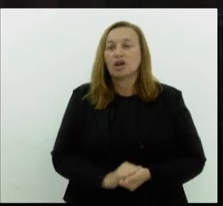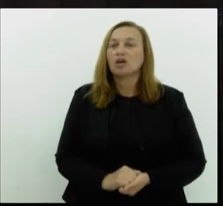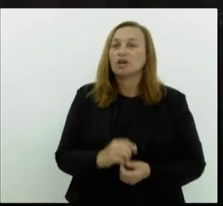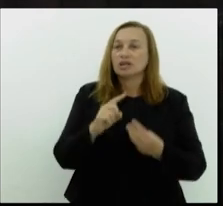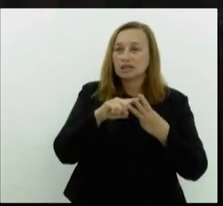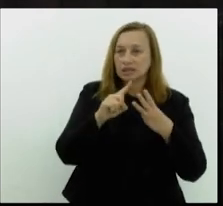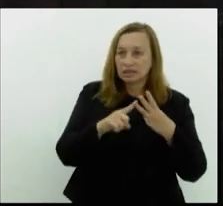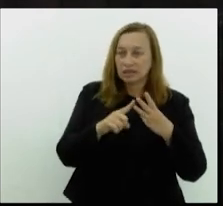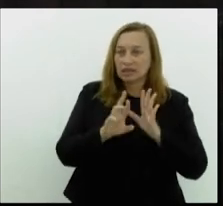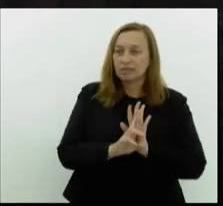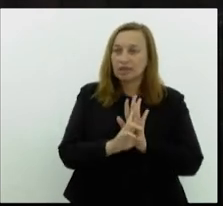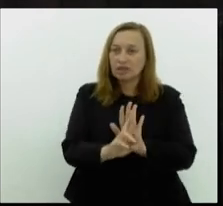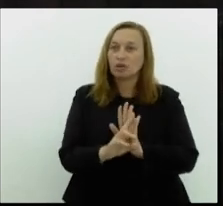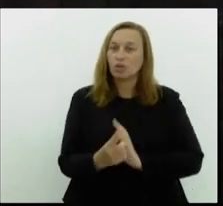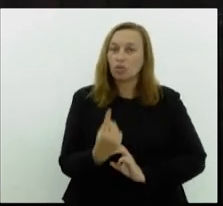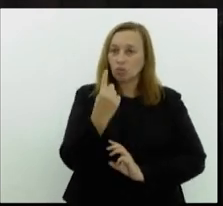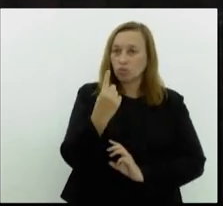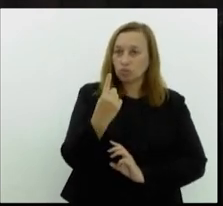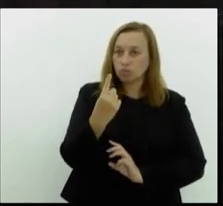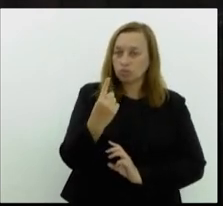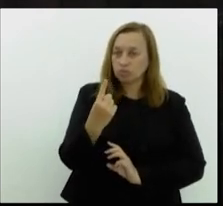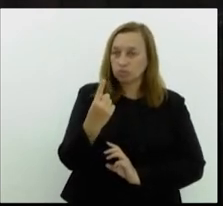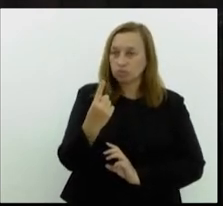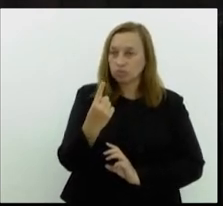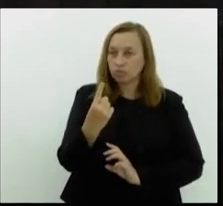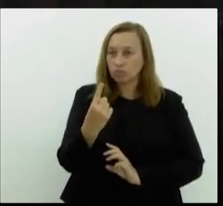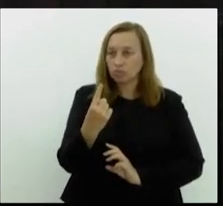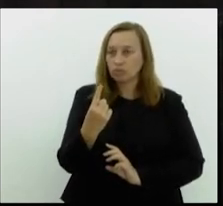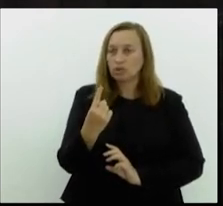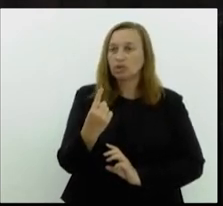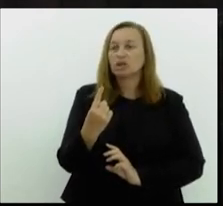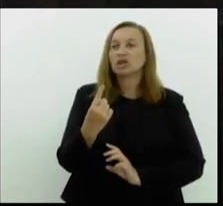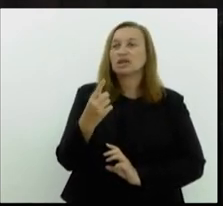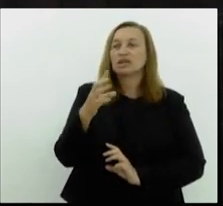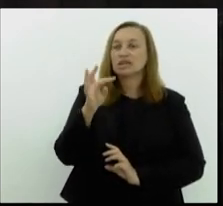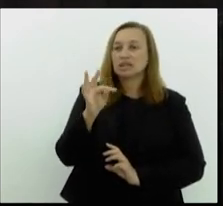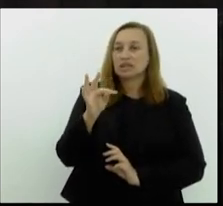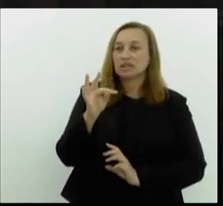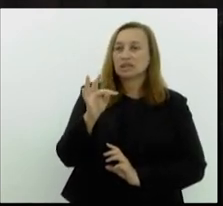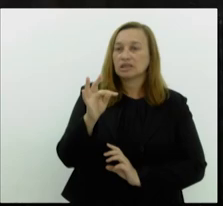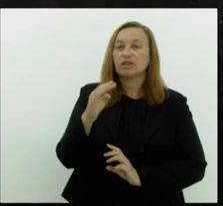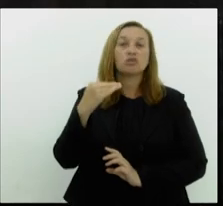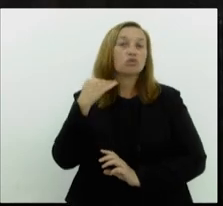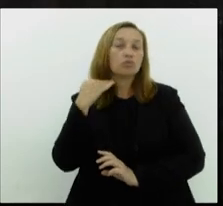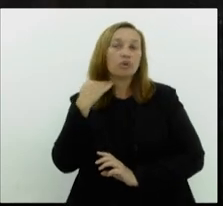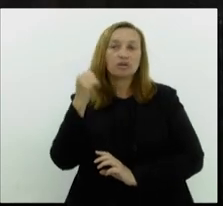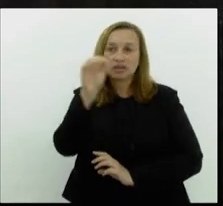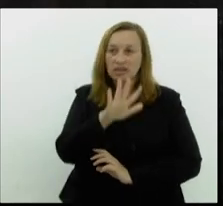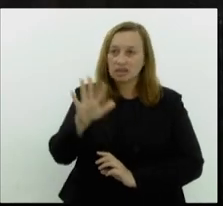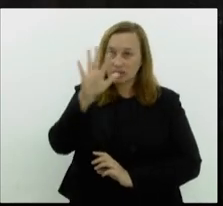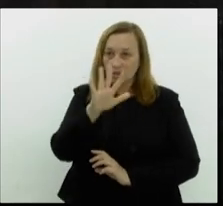Tesouro Nacional, outro do Tribunal de Contas da União, e outro do próprio Estado,